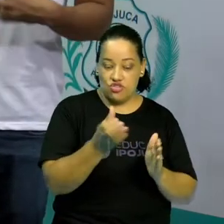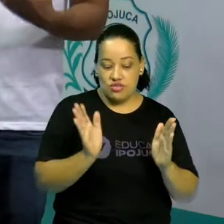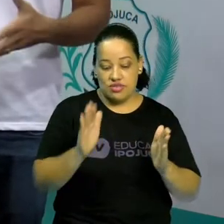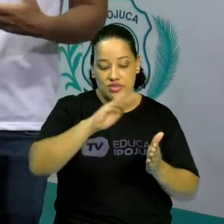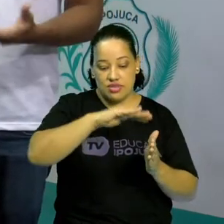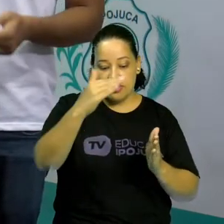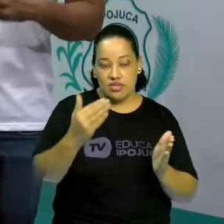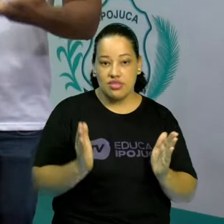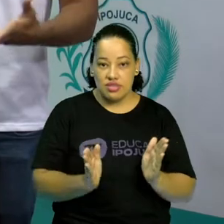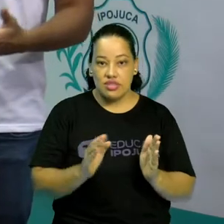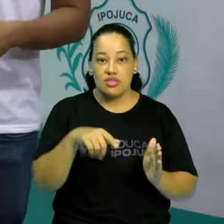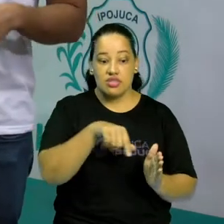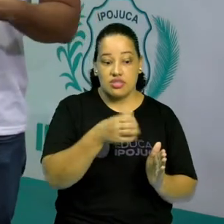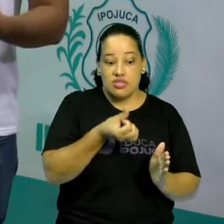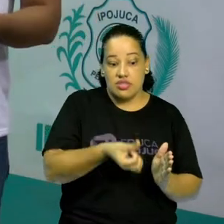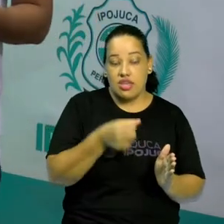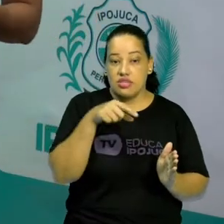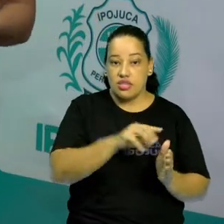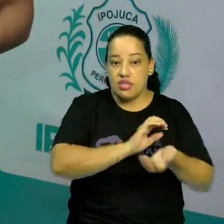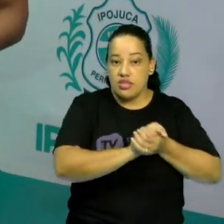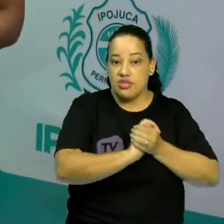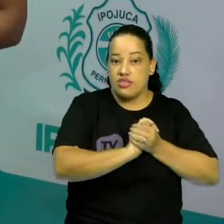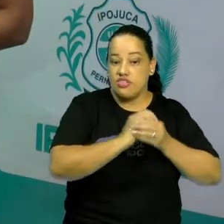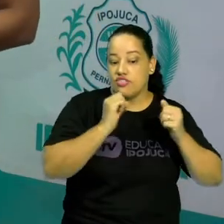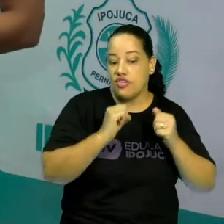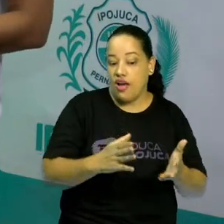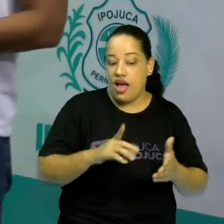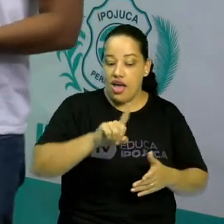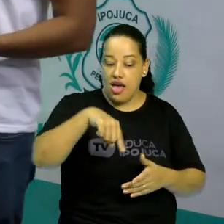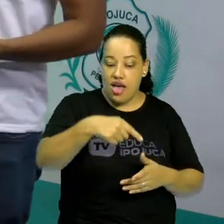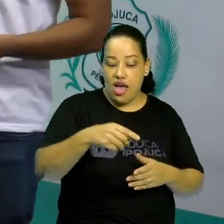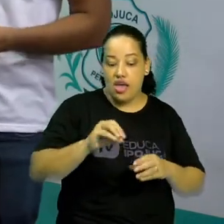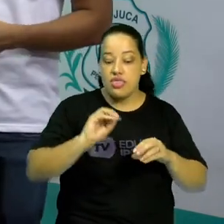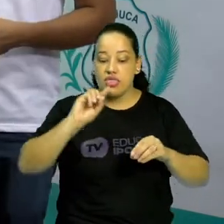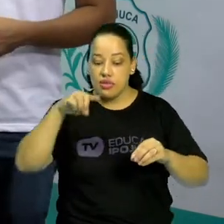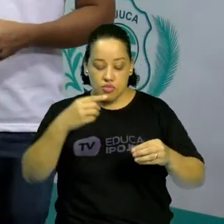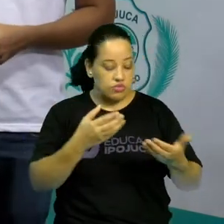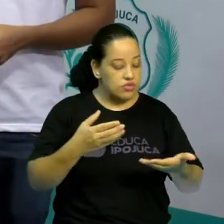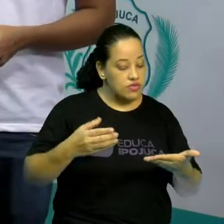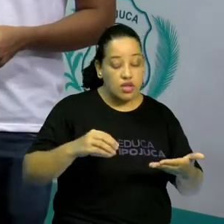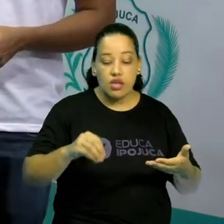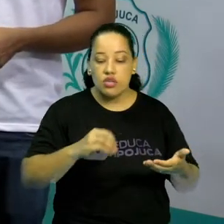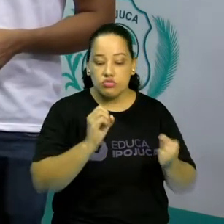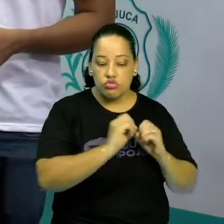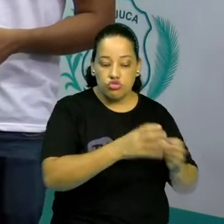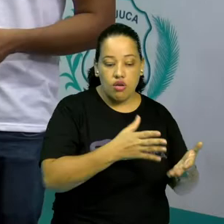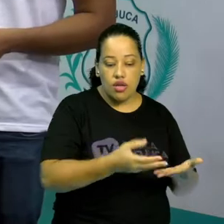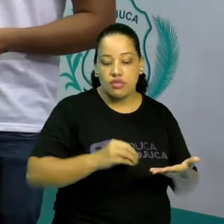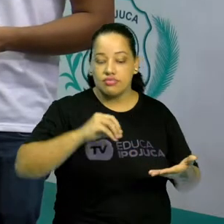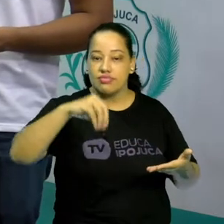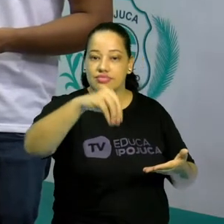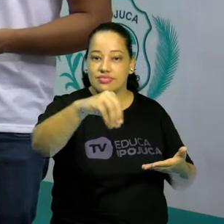que vocês vão utilizar para jogar e assim poder movimentar as peças do tabuleiro.